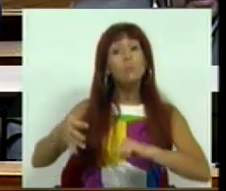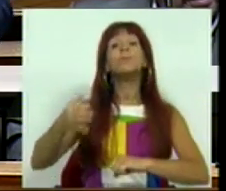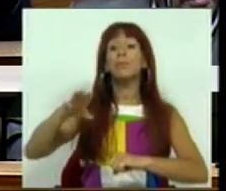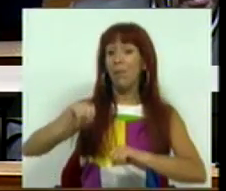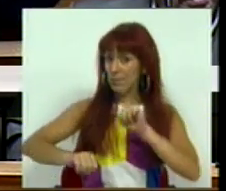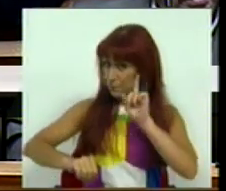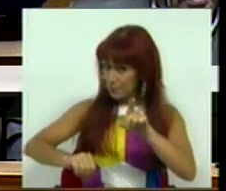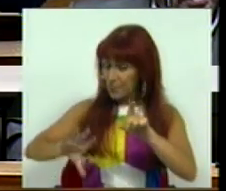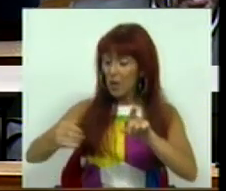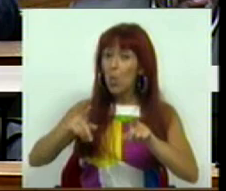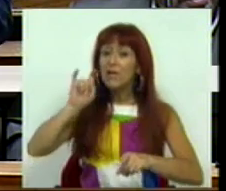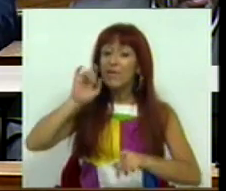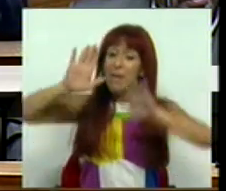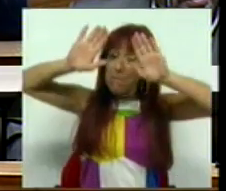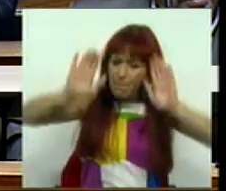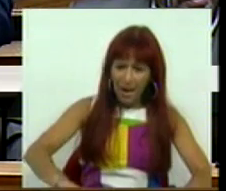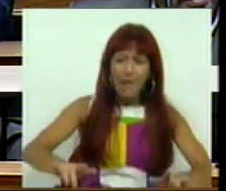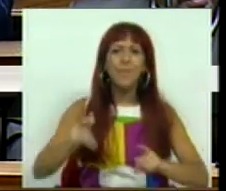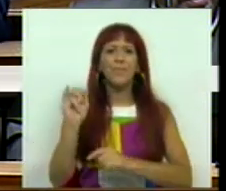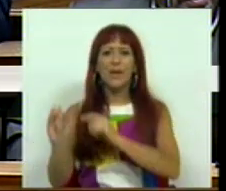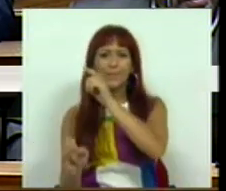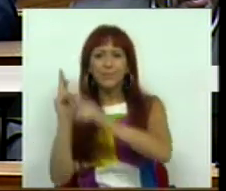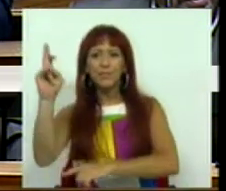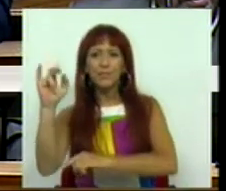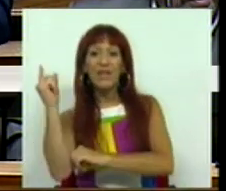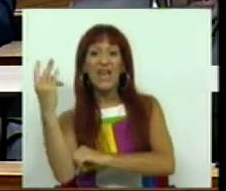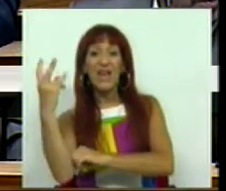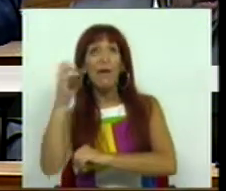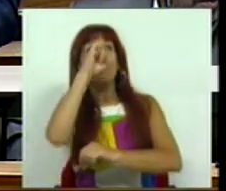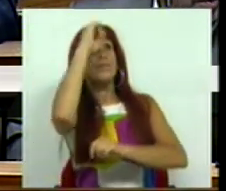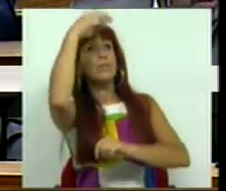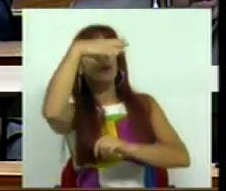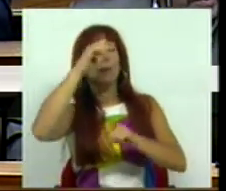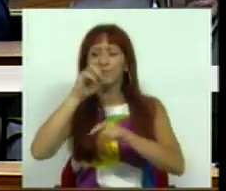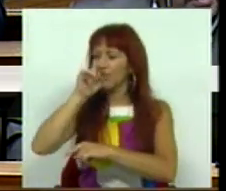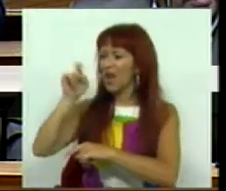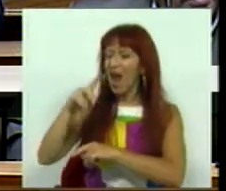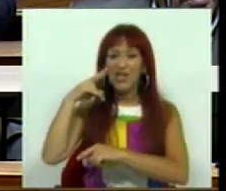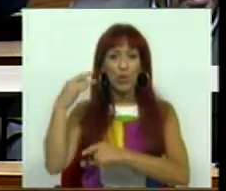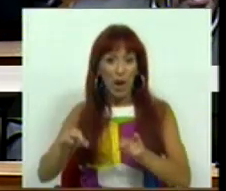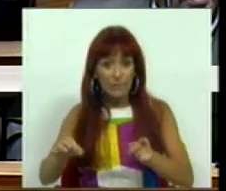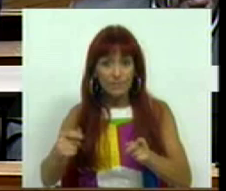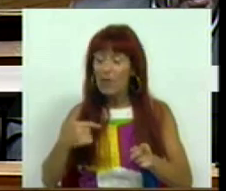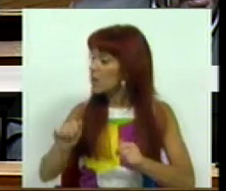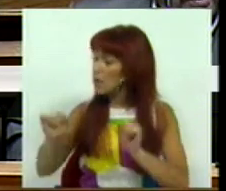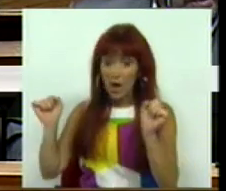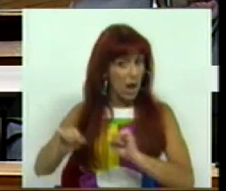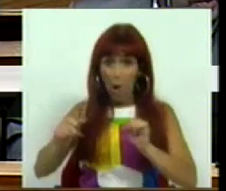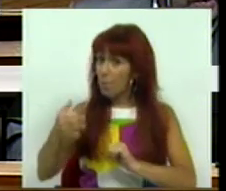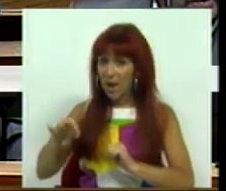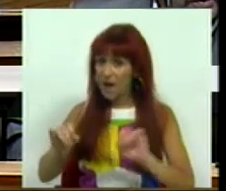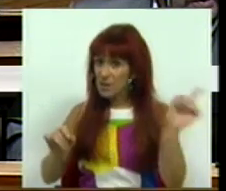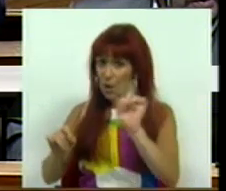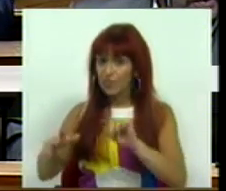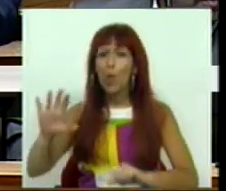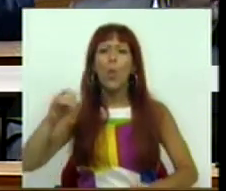o PS quando defende a suspensão do aumento do IVA para a eletricidade e para o gás natural, não acompanhámos o PS